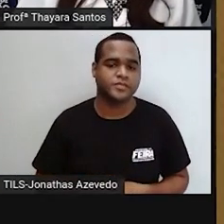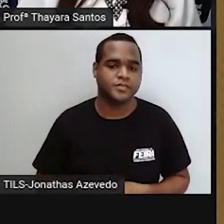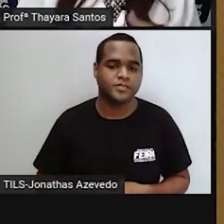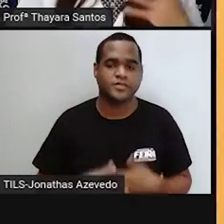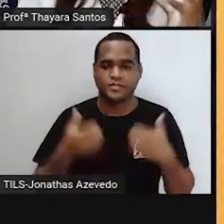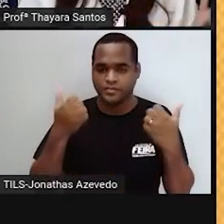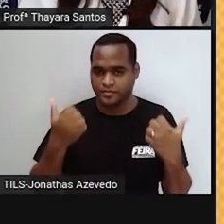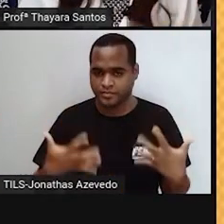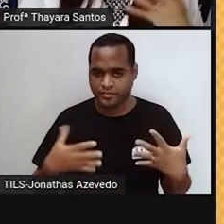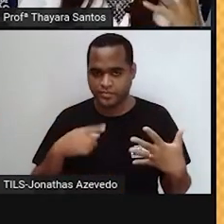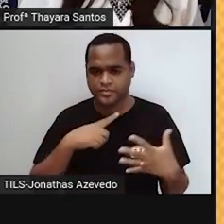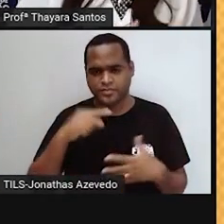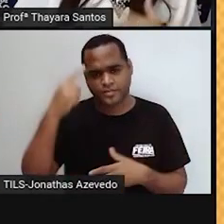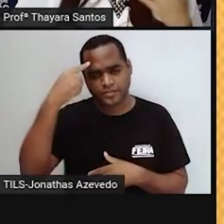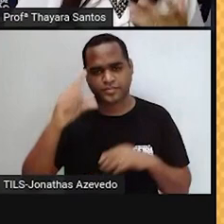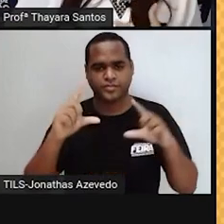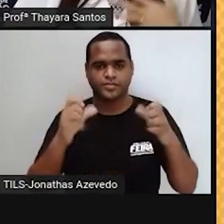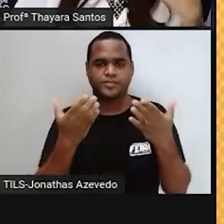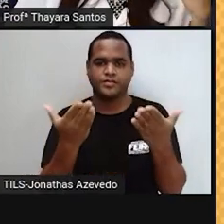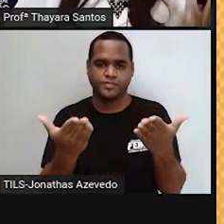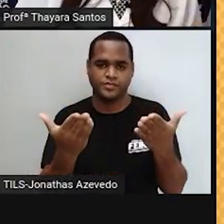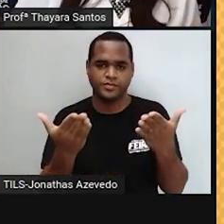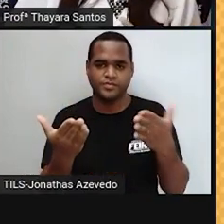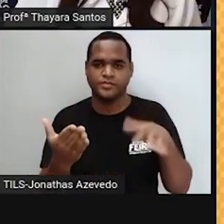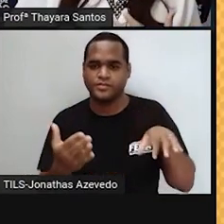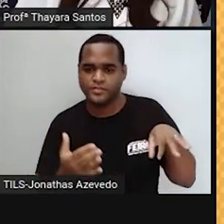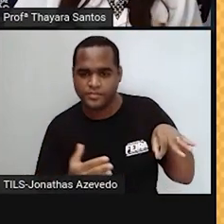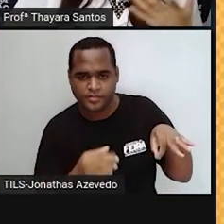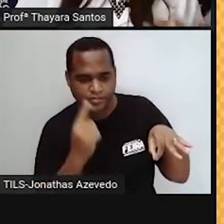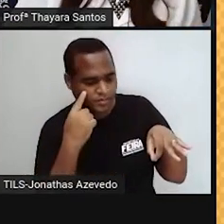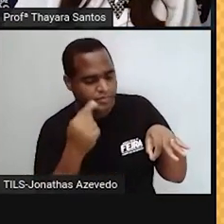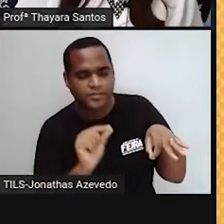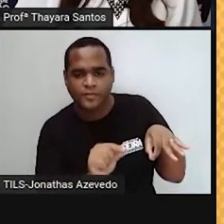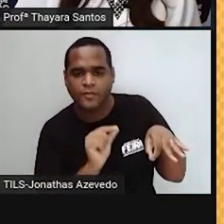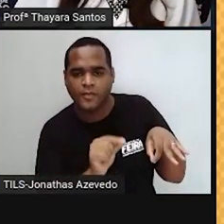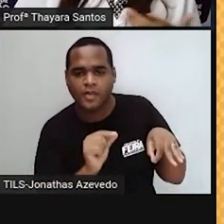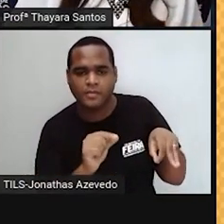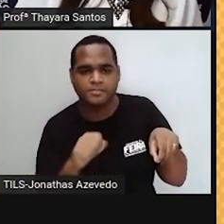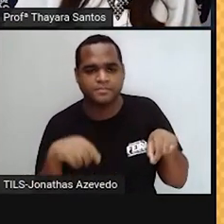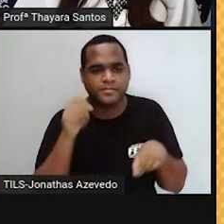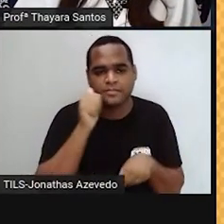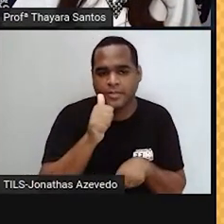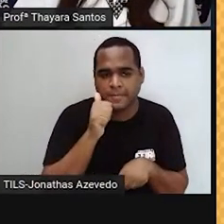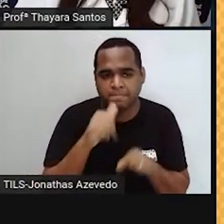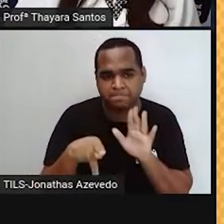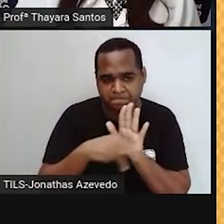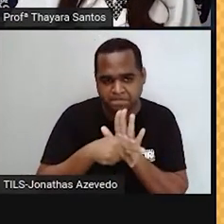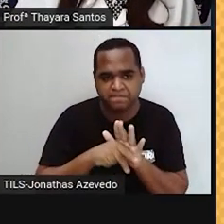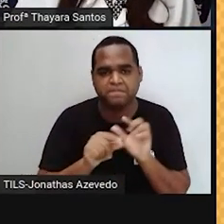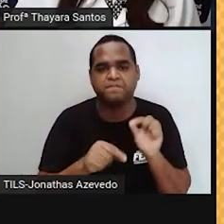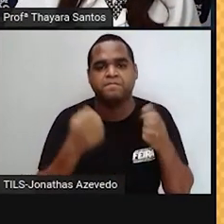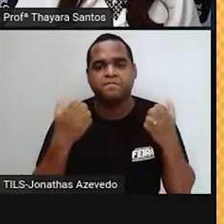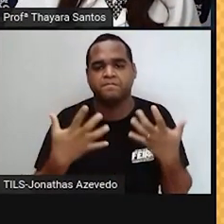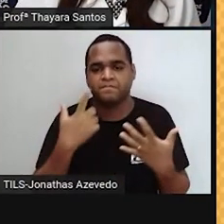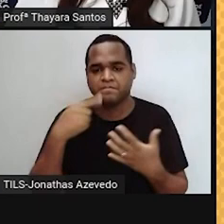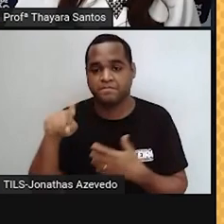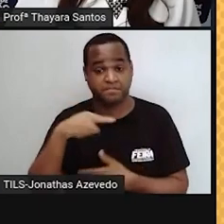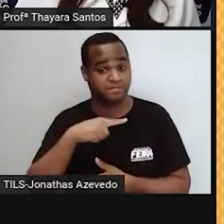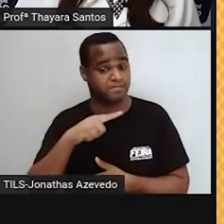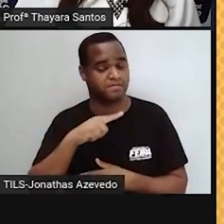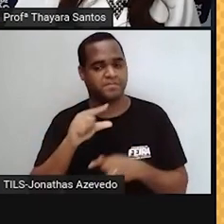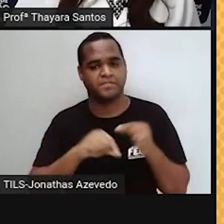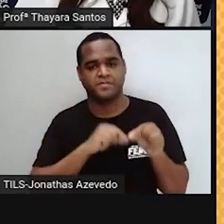Agora, vamos lá ver como é que está distribuídas essas estruturas do sistema reprodutor feminino. Então, aqui a gente tem